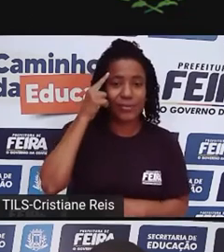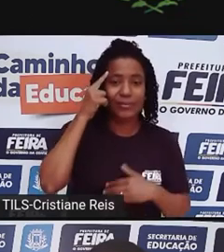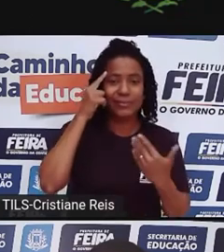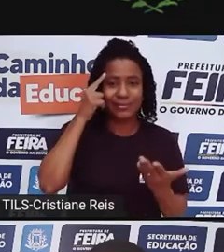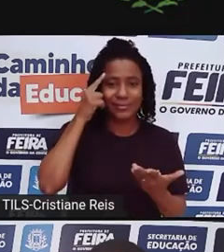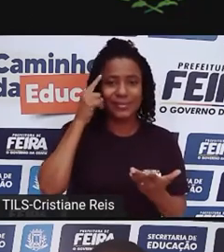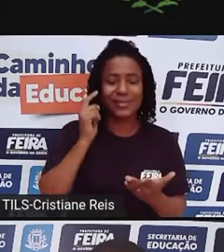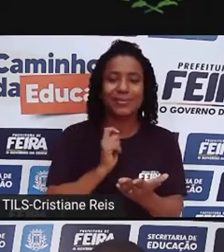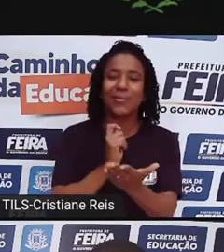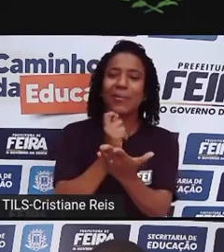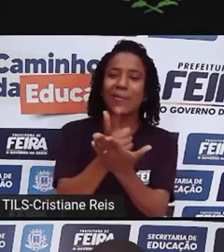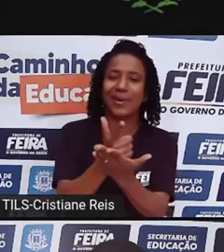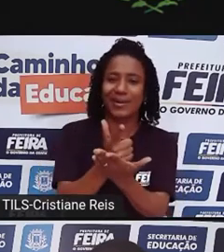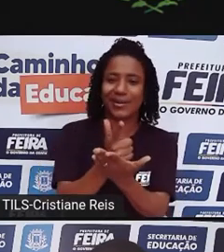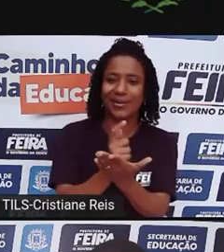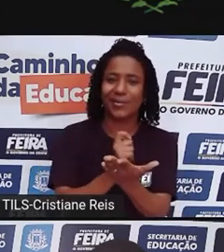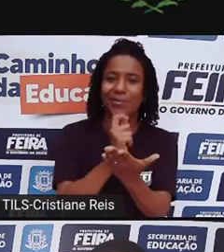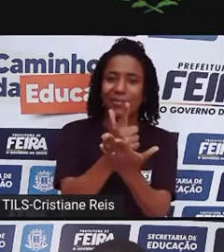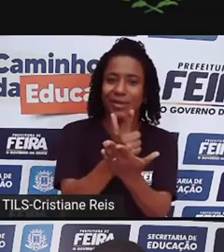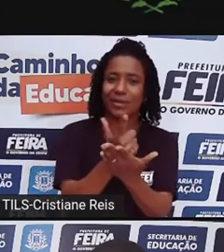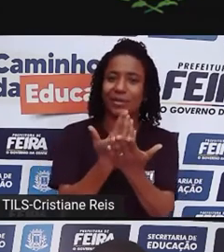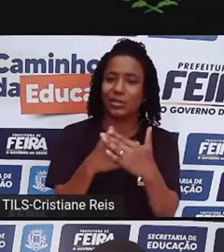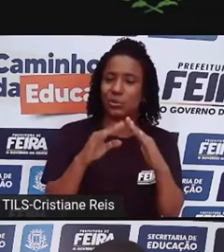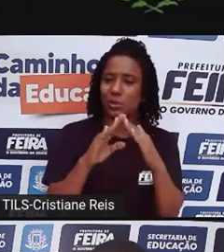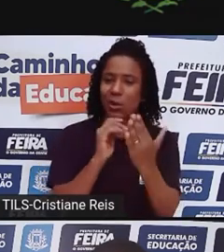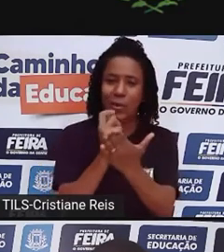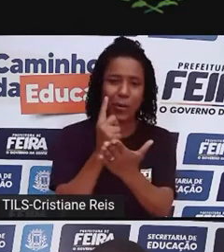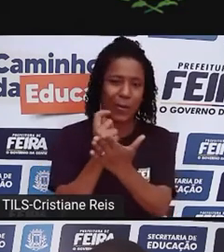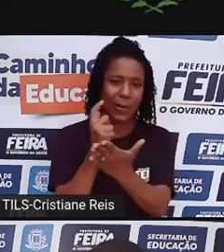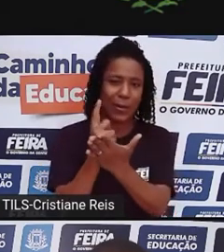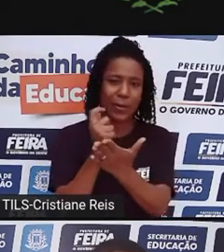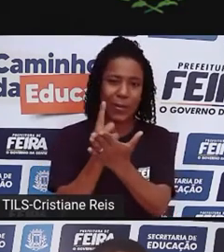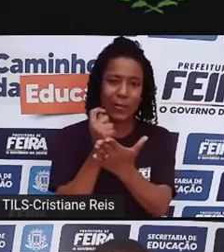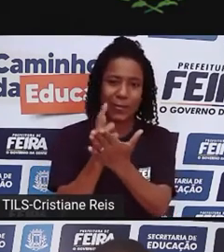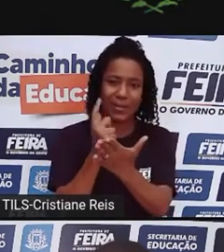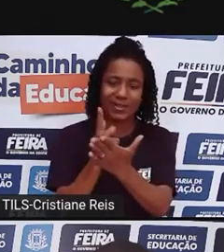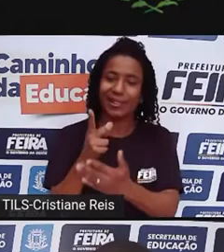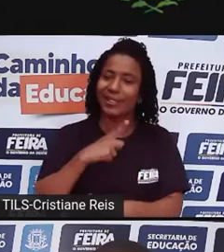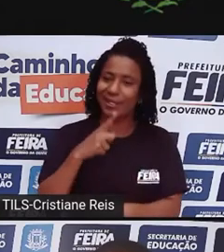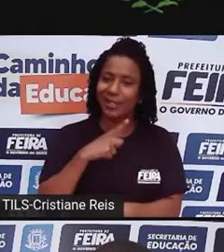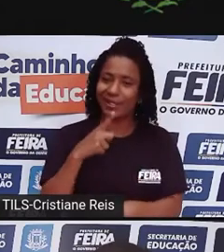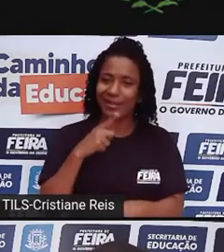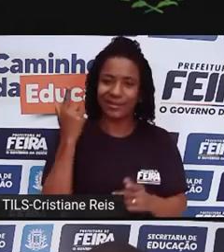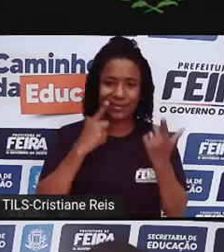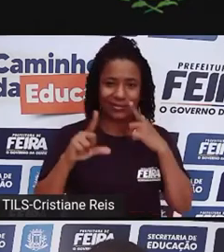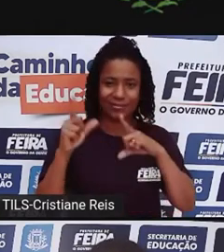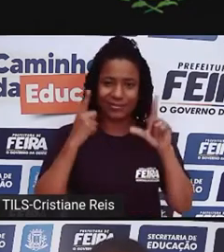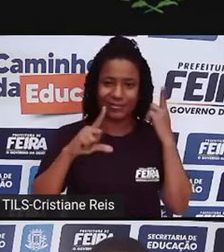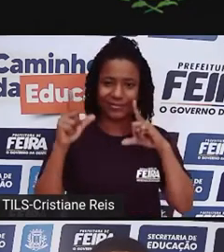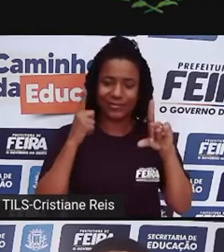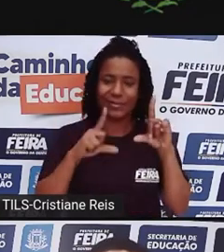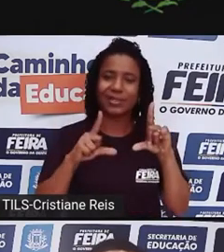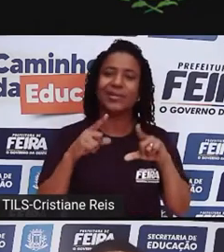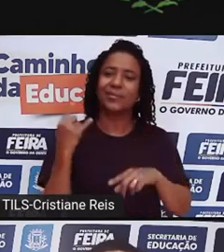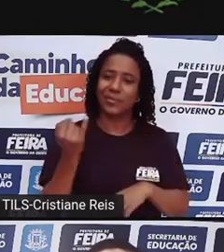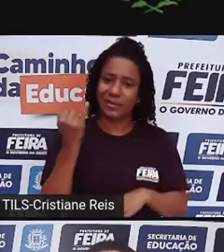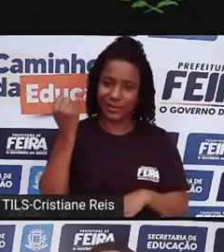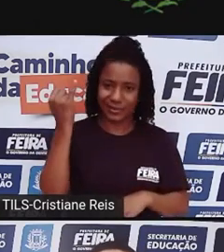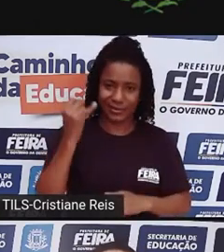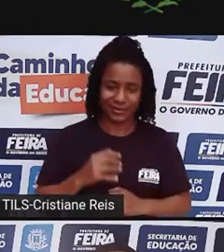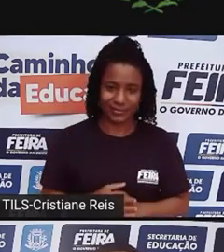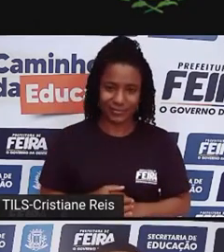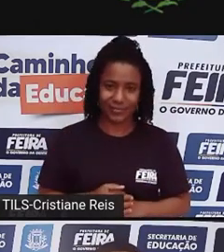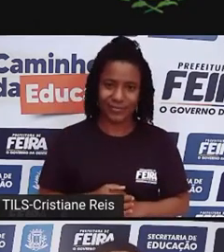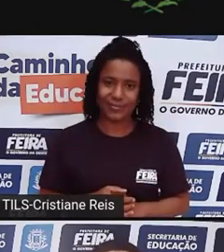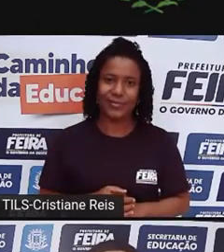Consumir. Estudar, consumir, comprar, comprar, comprar, comprar. Ter, o ter é a posse necessária. Só que quando a gente